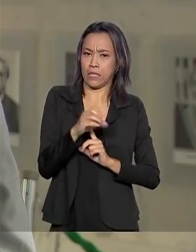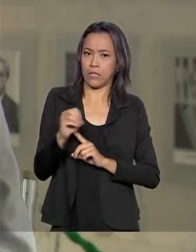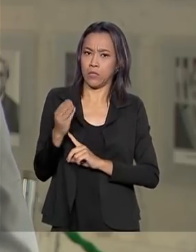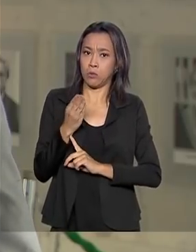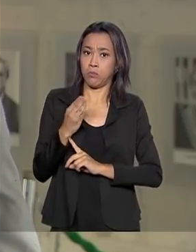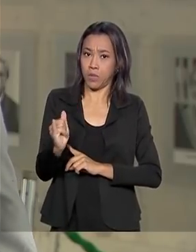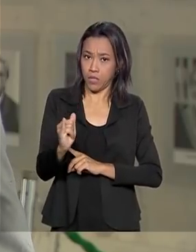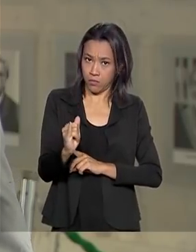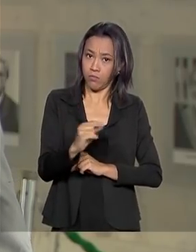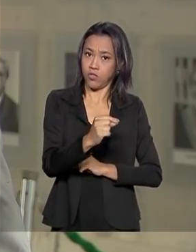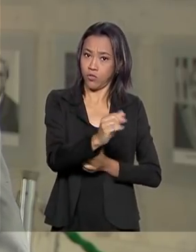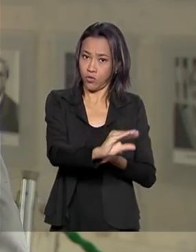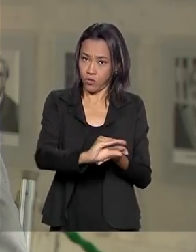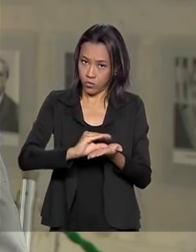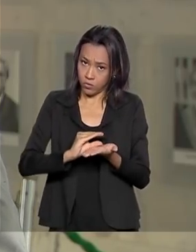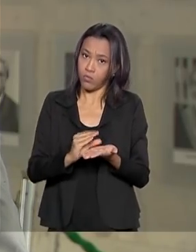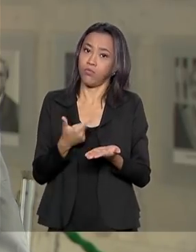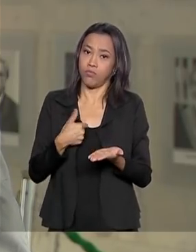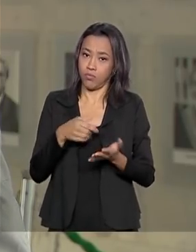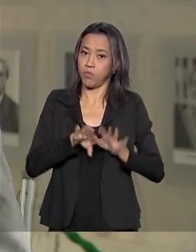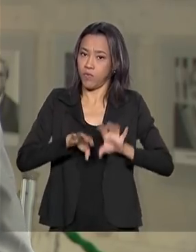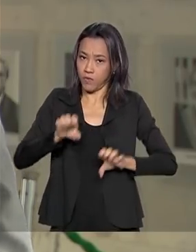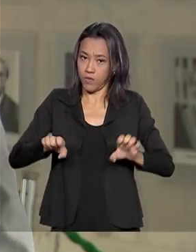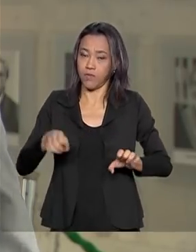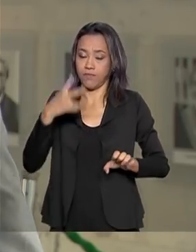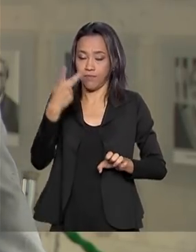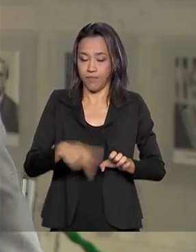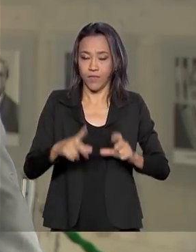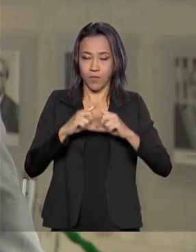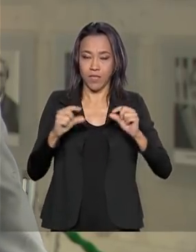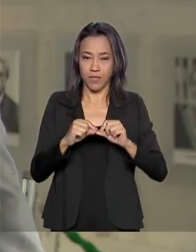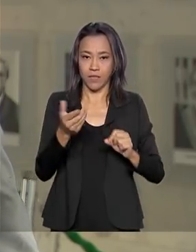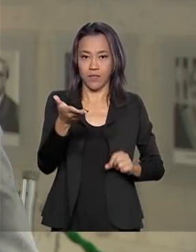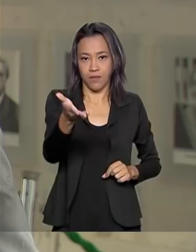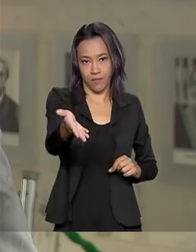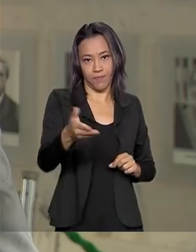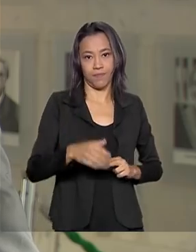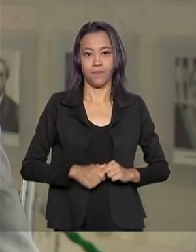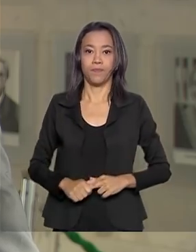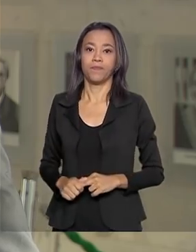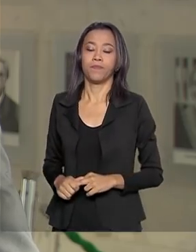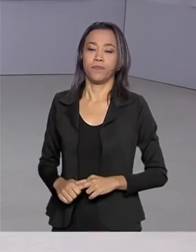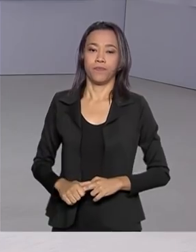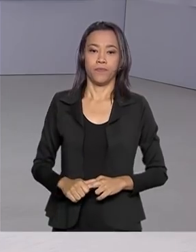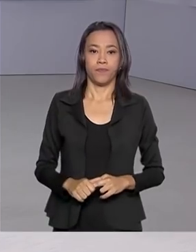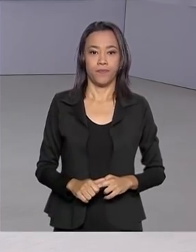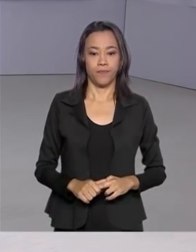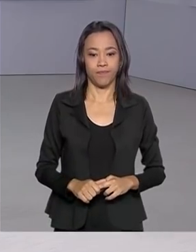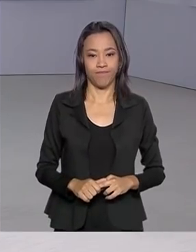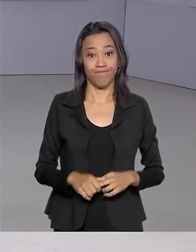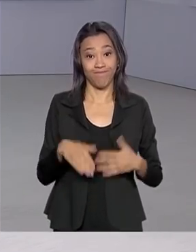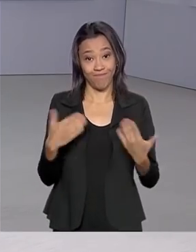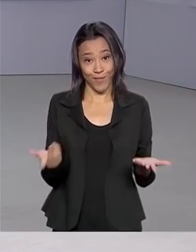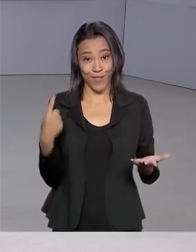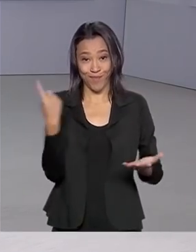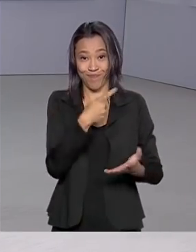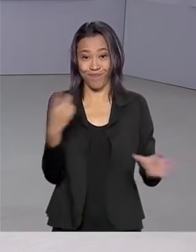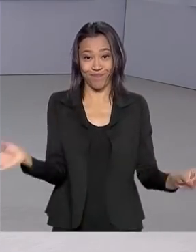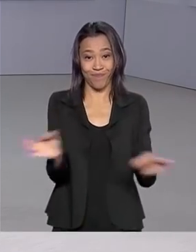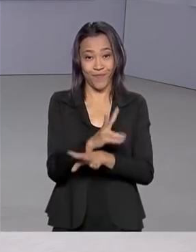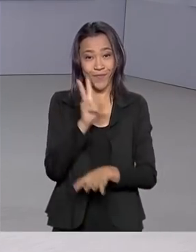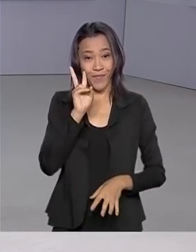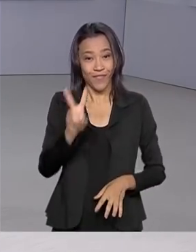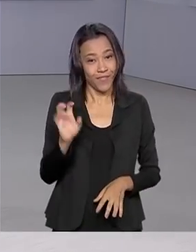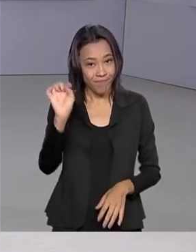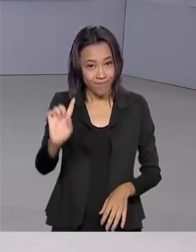de reais em investimentos nos próximos anos. De Brasília, Glauco de Queiroz para o governo agora. E a gente fica por aqui. Nos